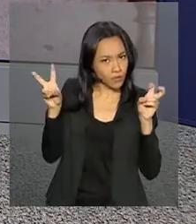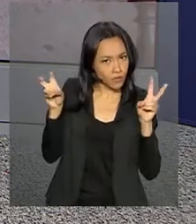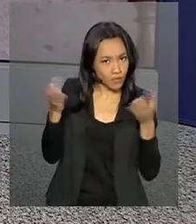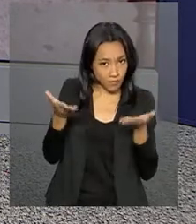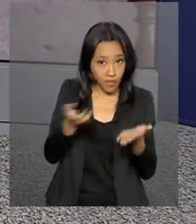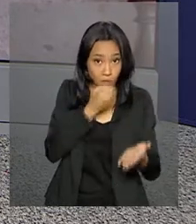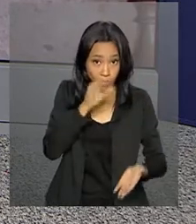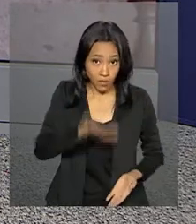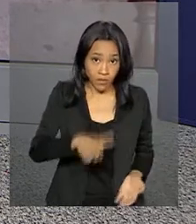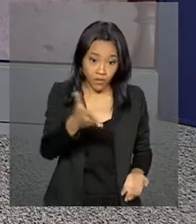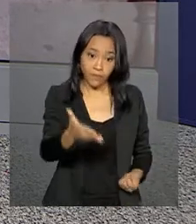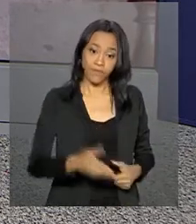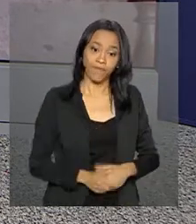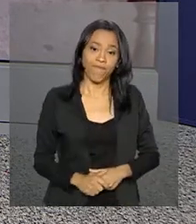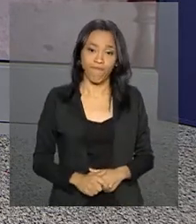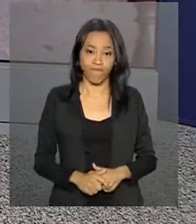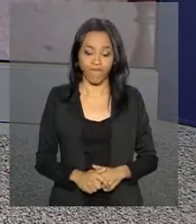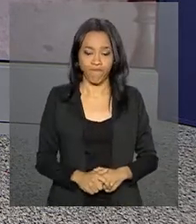Boa tarde, Luciana.